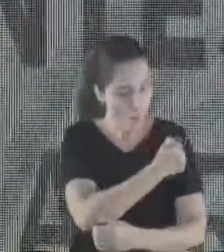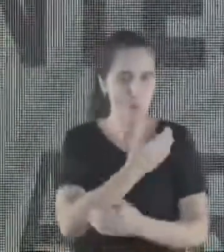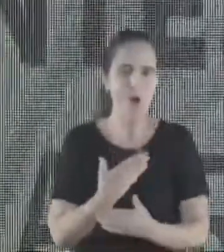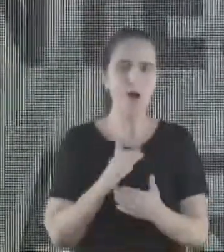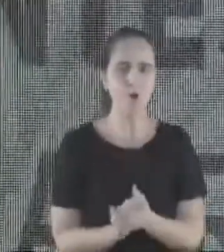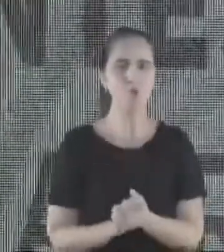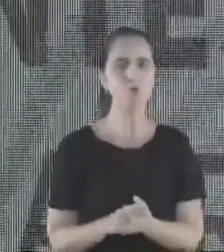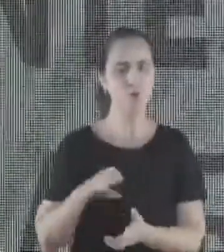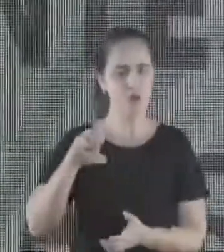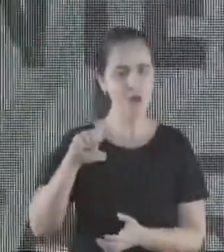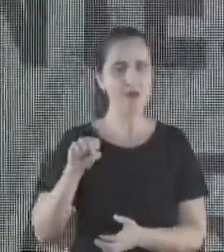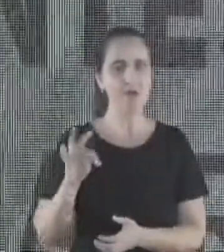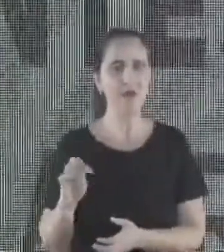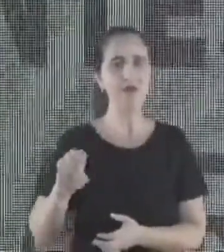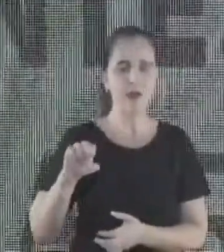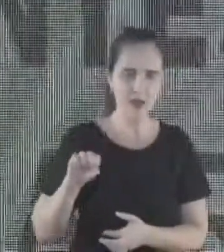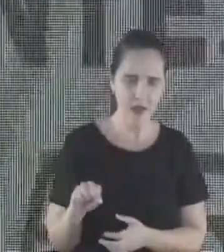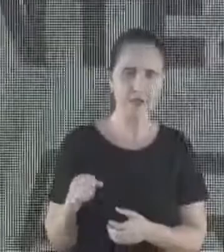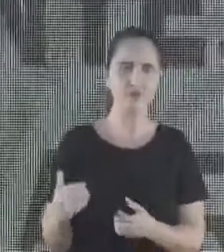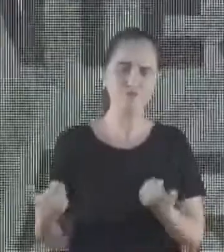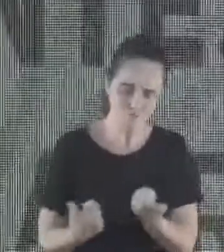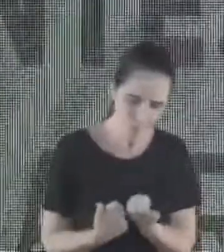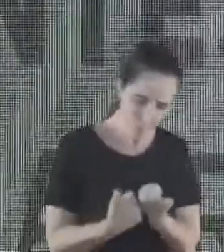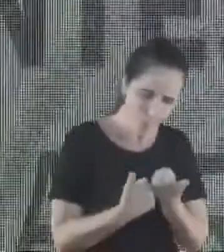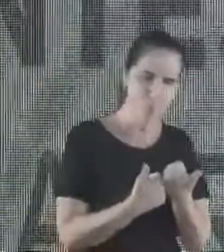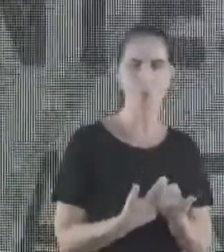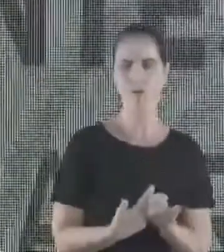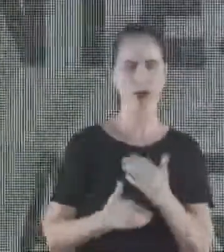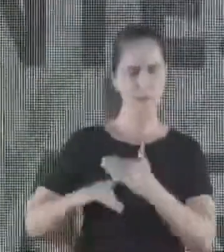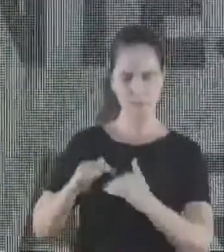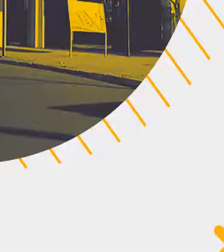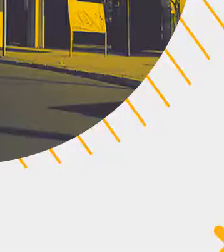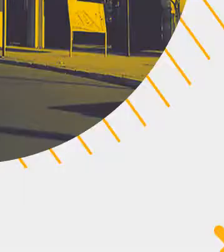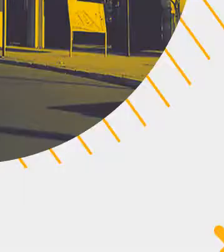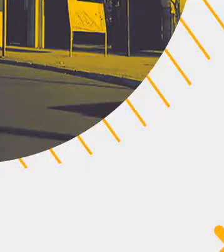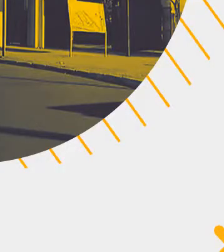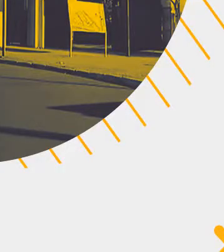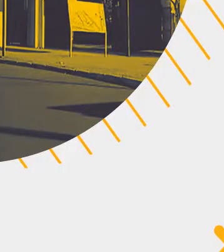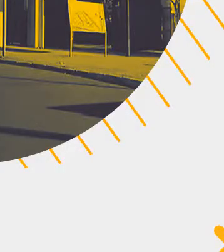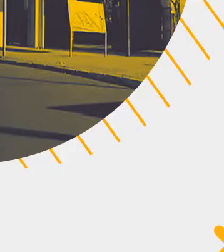conte com a direção da Escola Técnica, conte com as coordenações, toda a equipe servidor da nossa unidade.